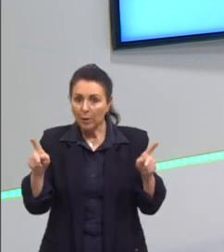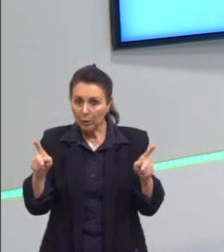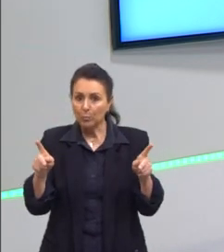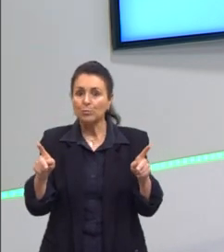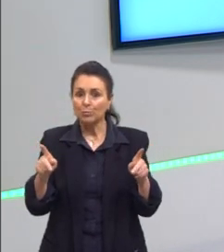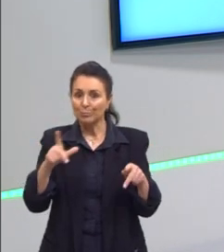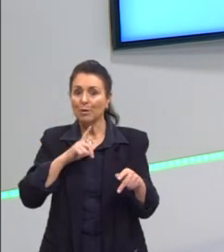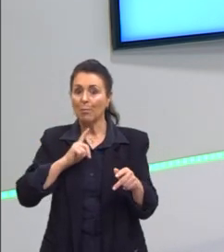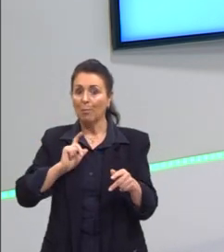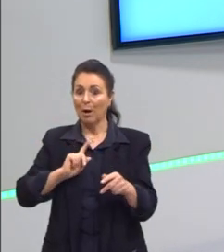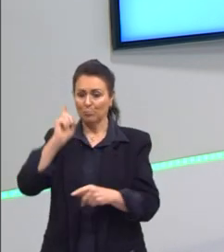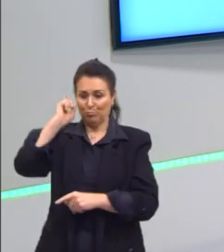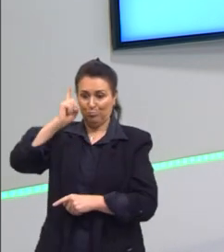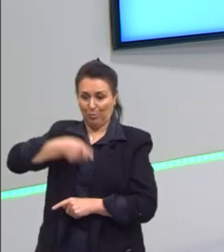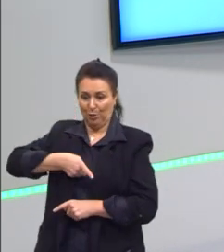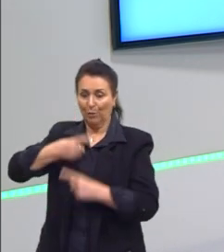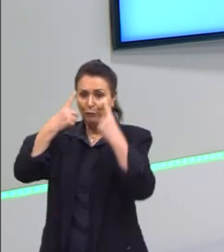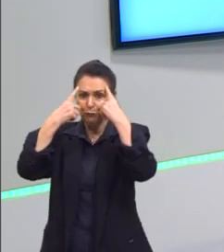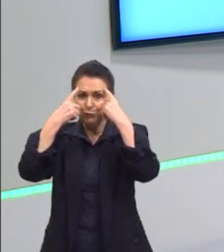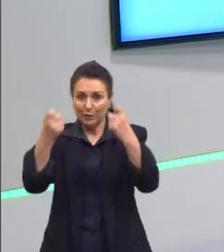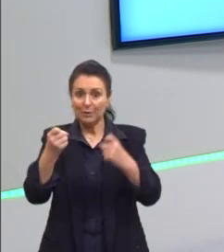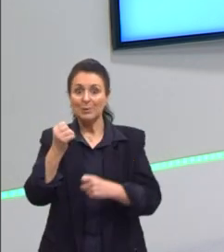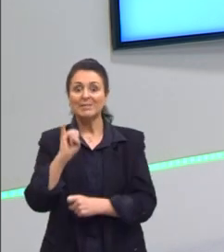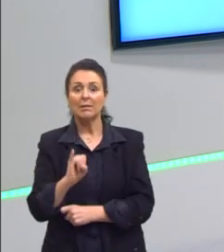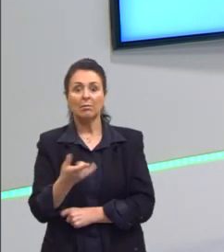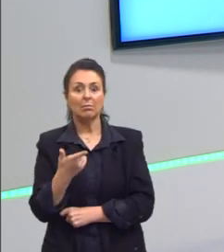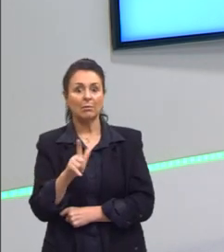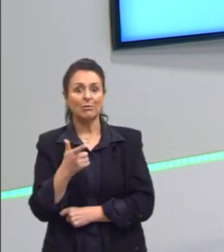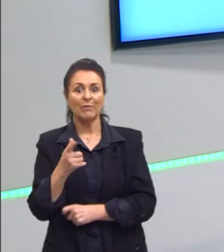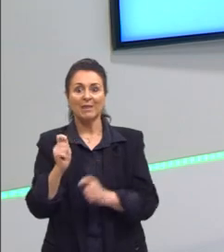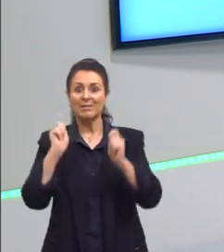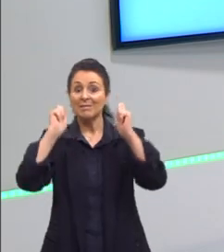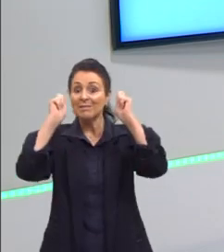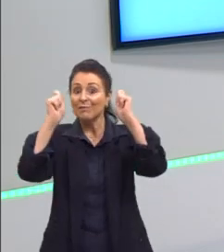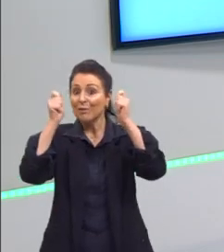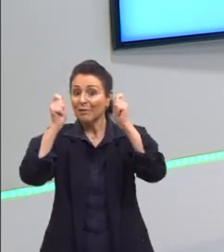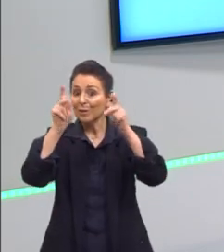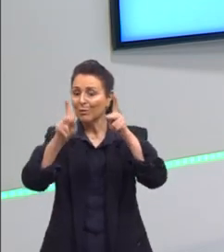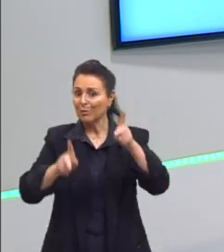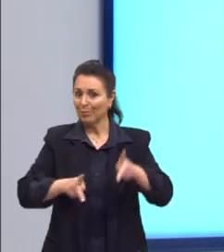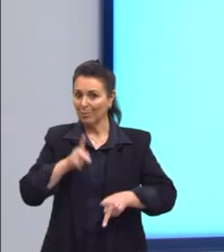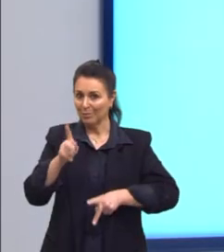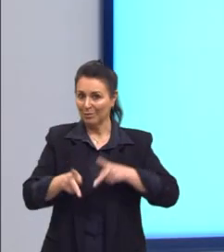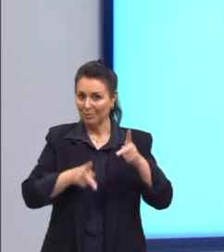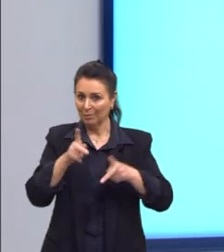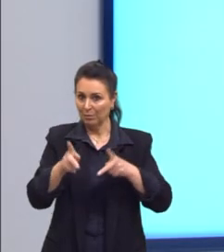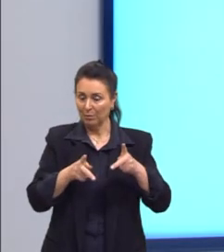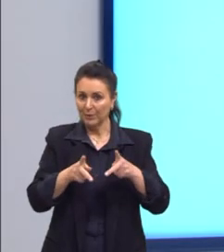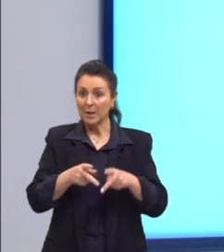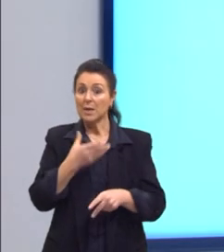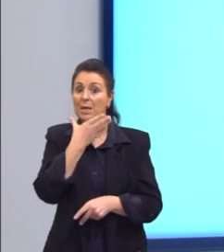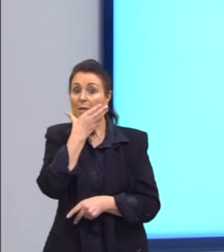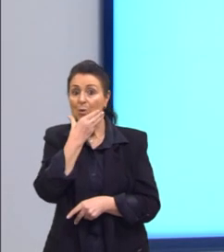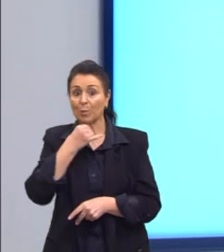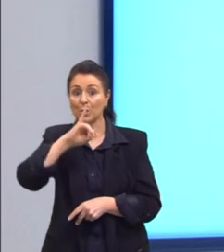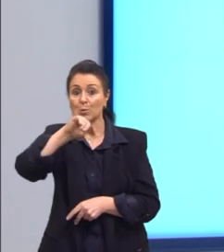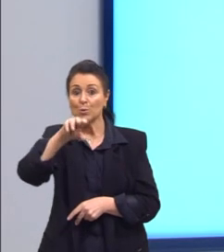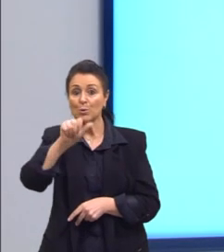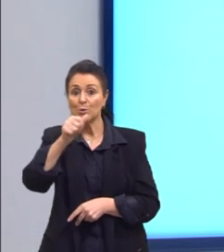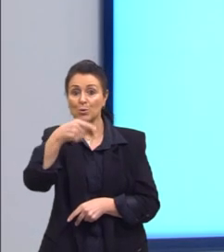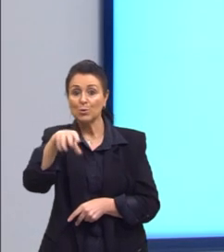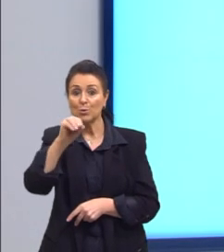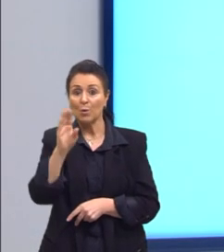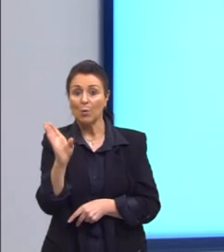autoritário e violento se não fossem esses protestos populares. E um muito importante é o do João Cândido, que em